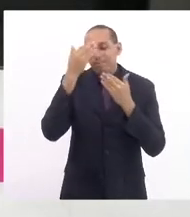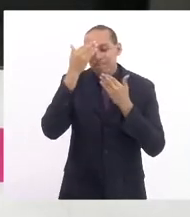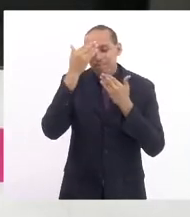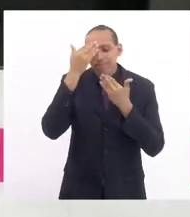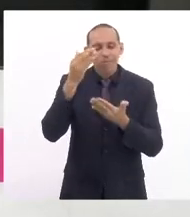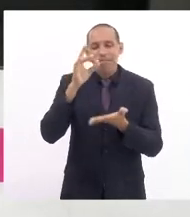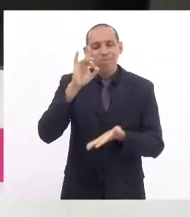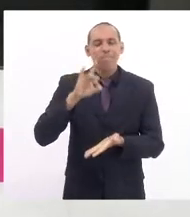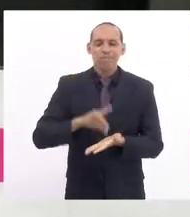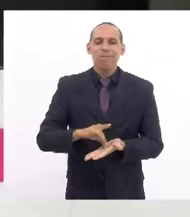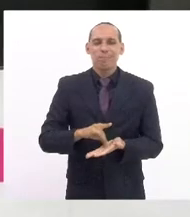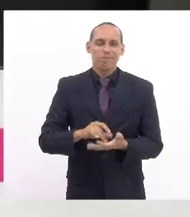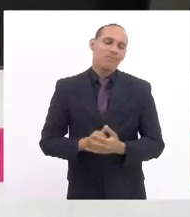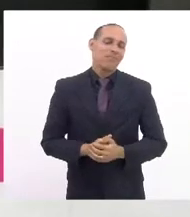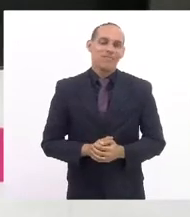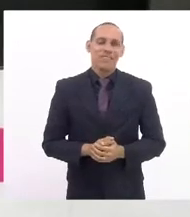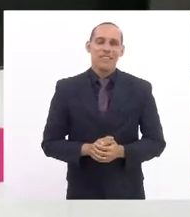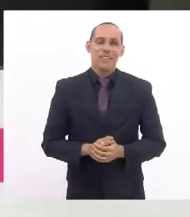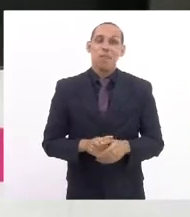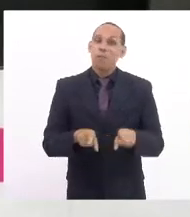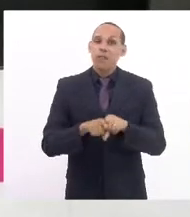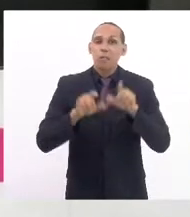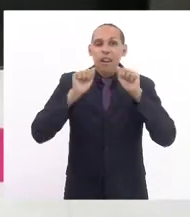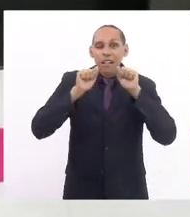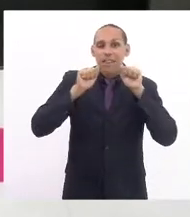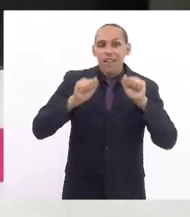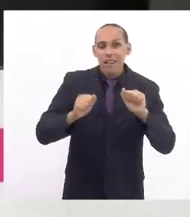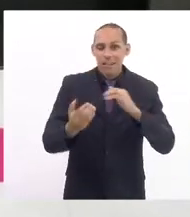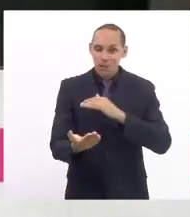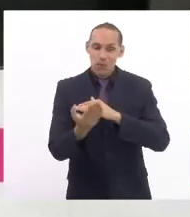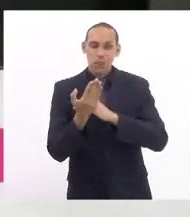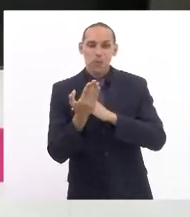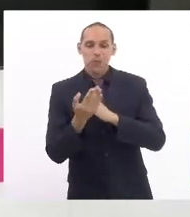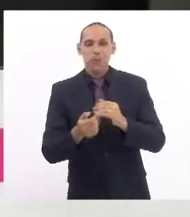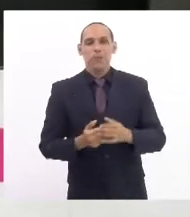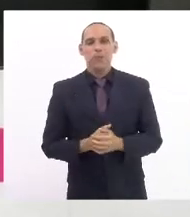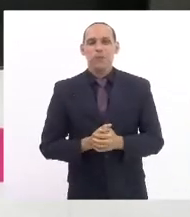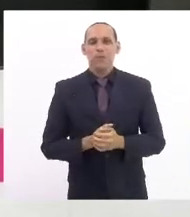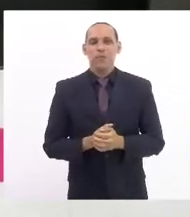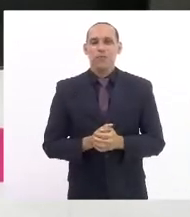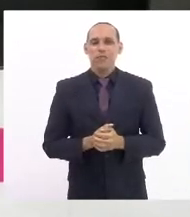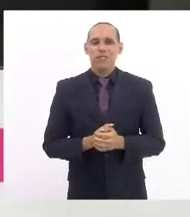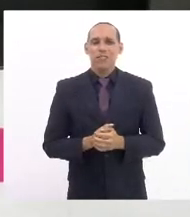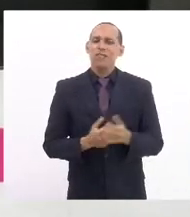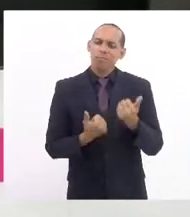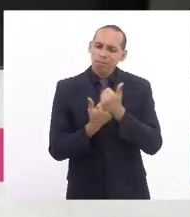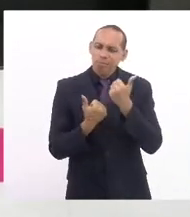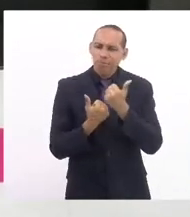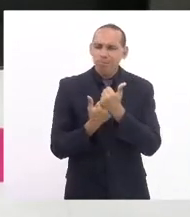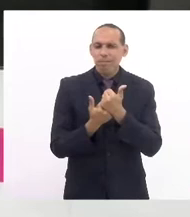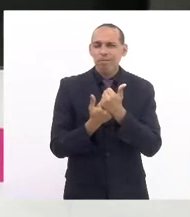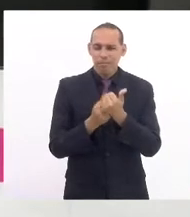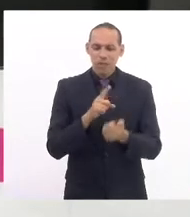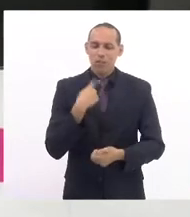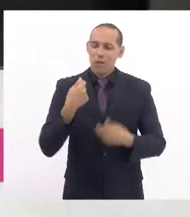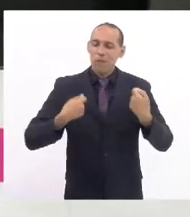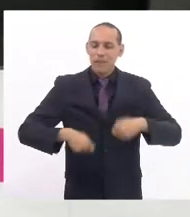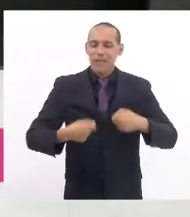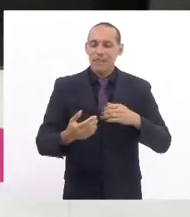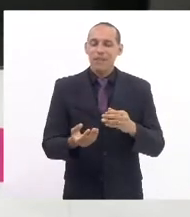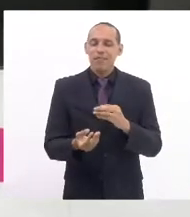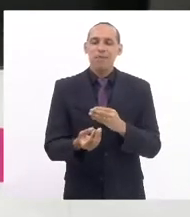Quero agradecer as nossas assessorias por nos dar todo o apoio e suporte que a gente precisa.